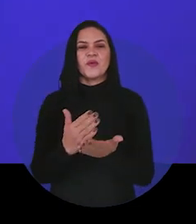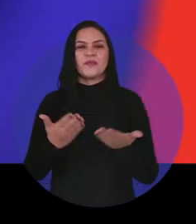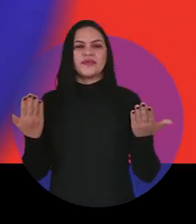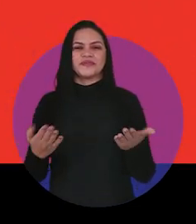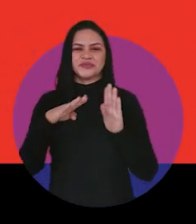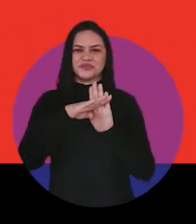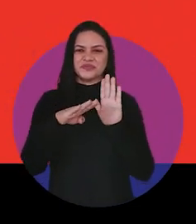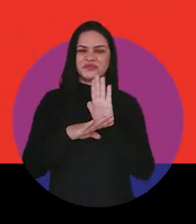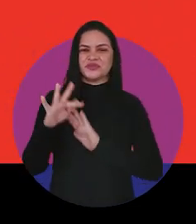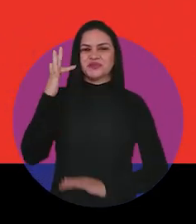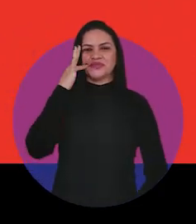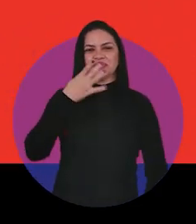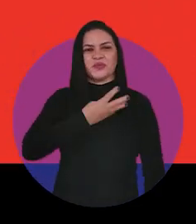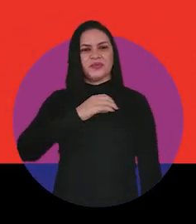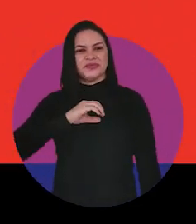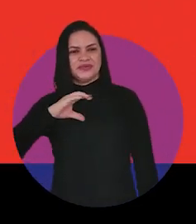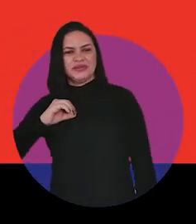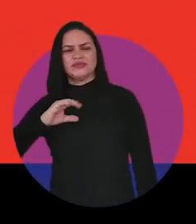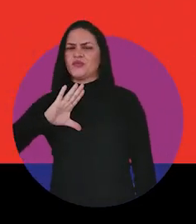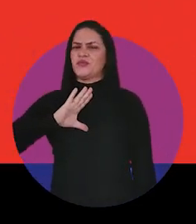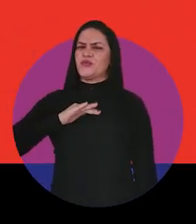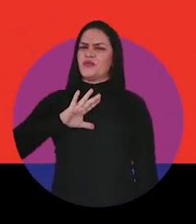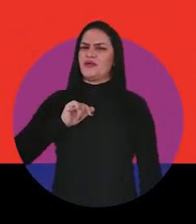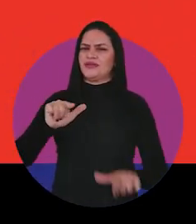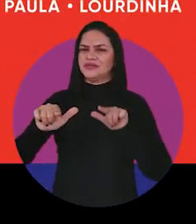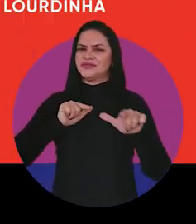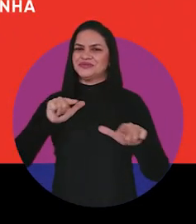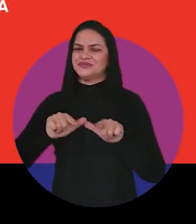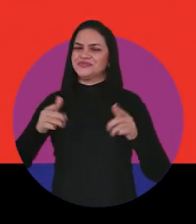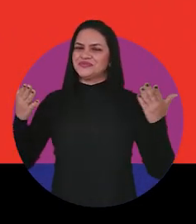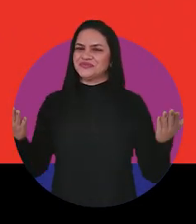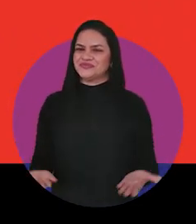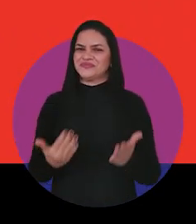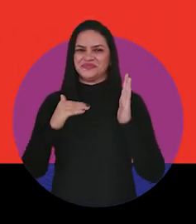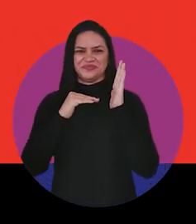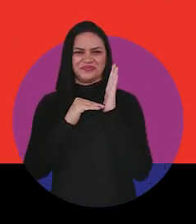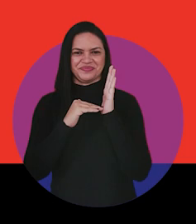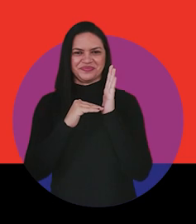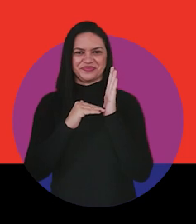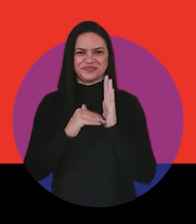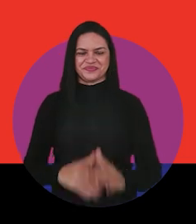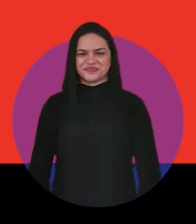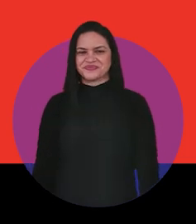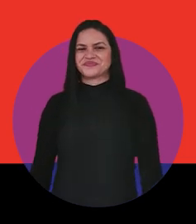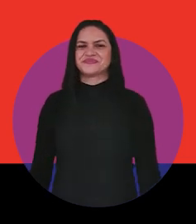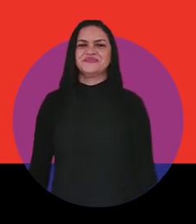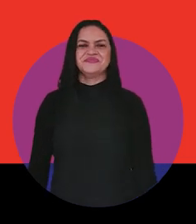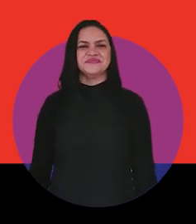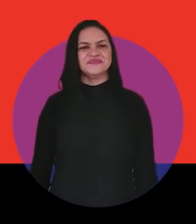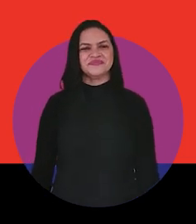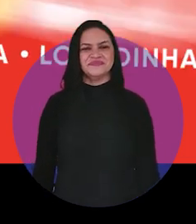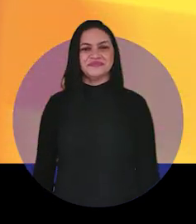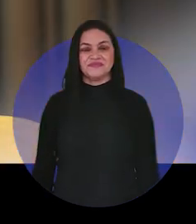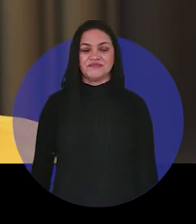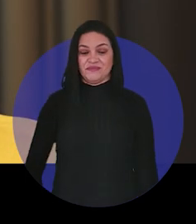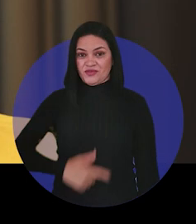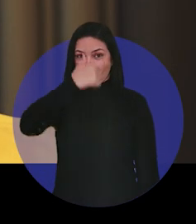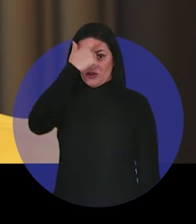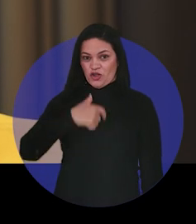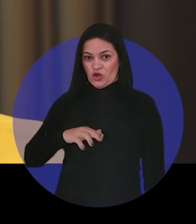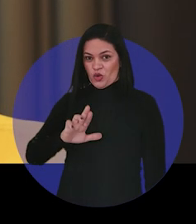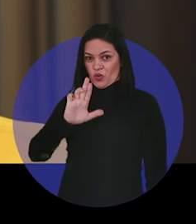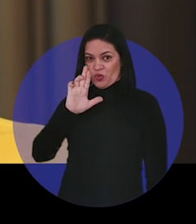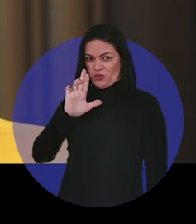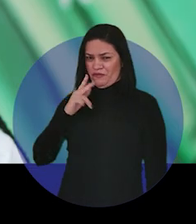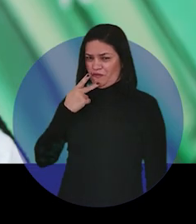Começa agora o programa Flávio Dino 400. Coragem e trabalho agora no Senado. Eu